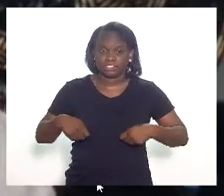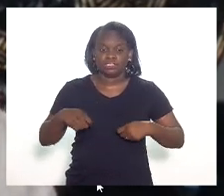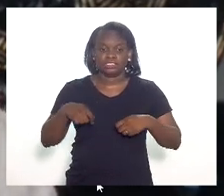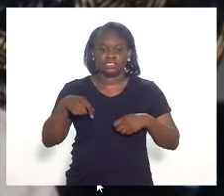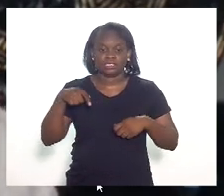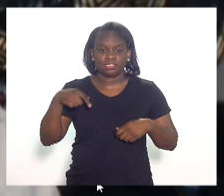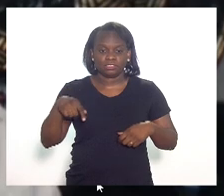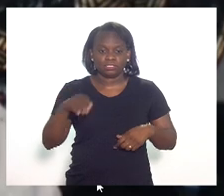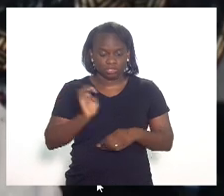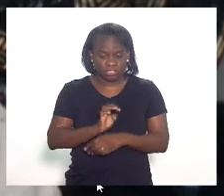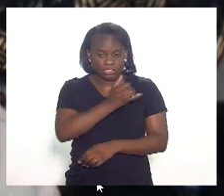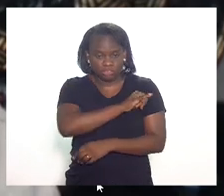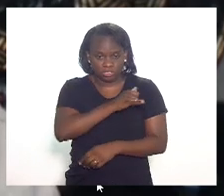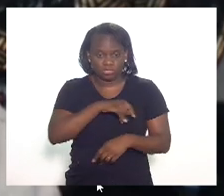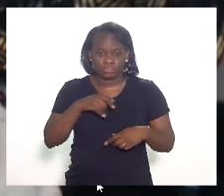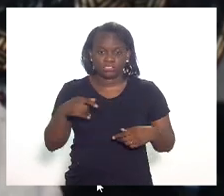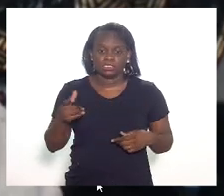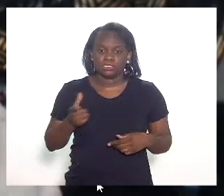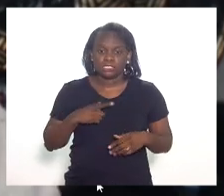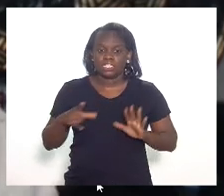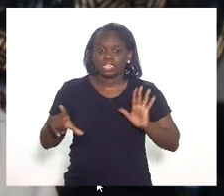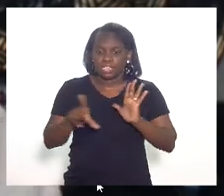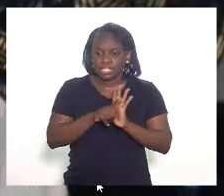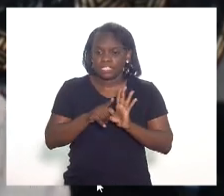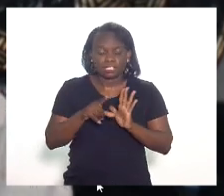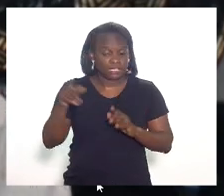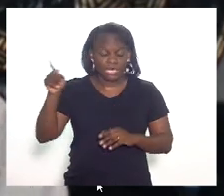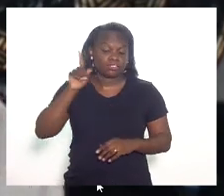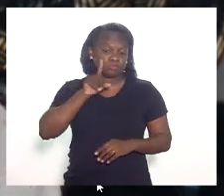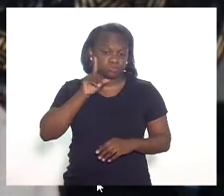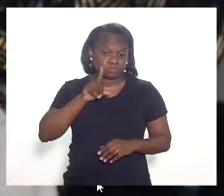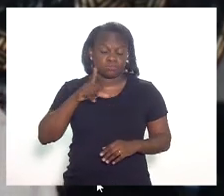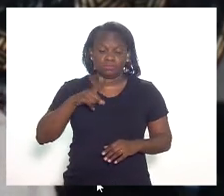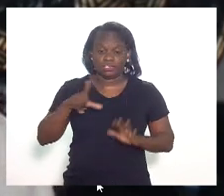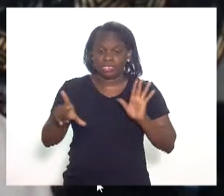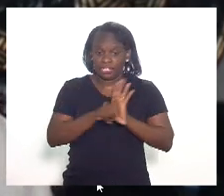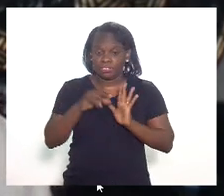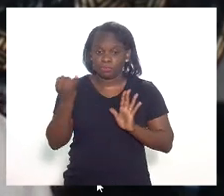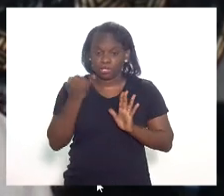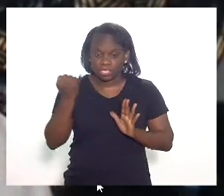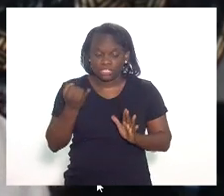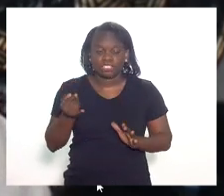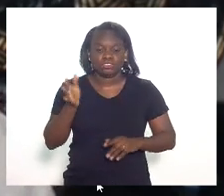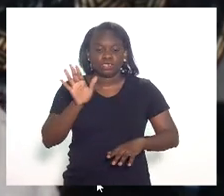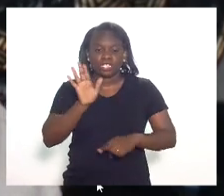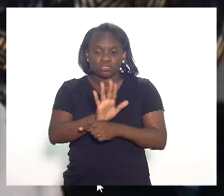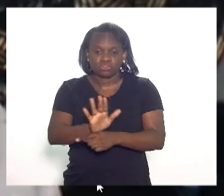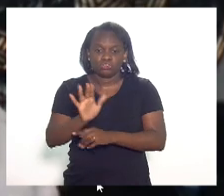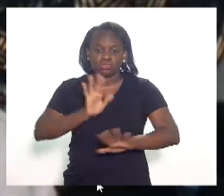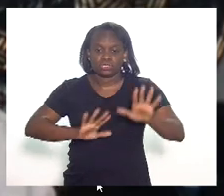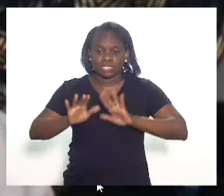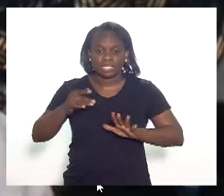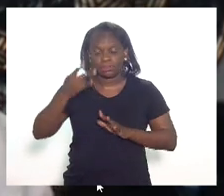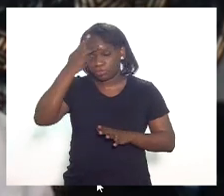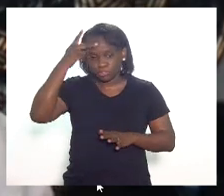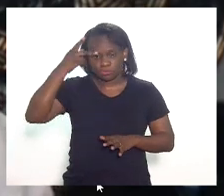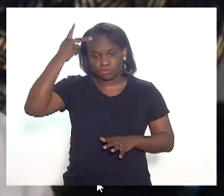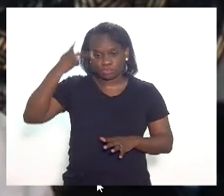uma lei muito importante lá de prevenção a suicídio, que 10%